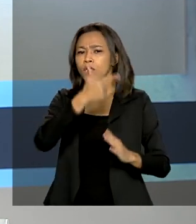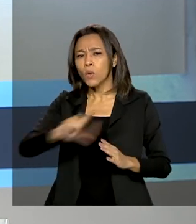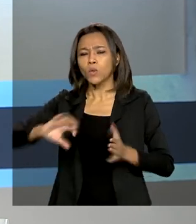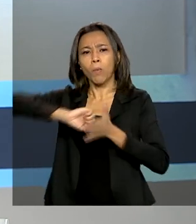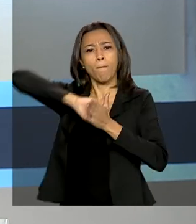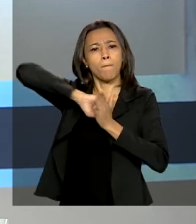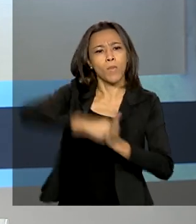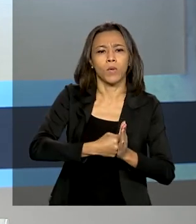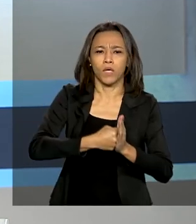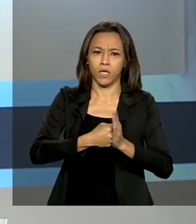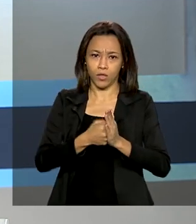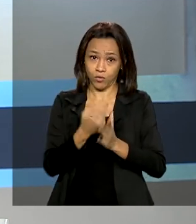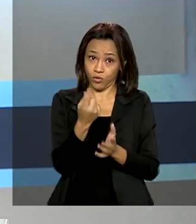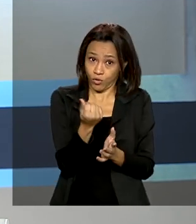bloqueio judicial do valor de R 100 milhões.